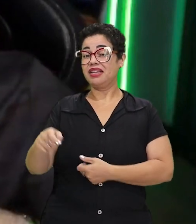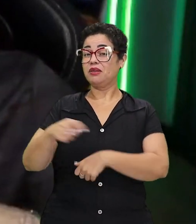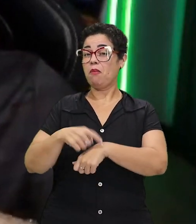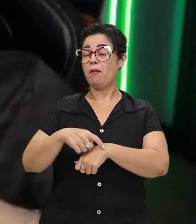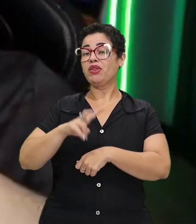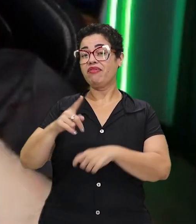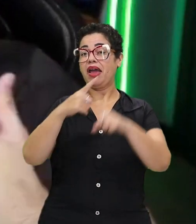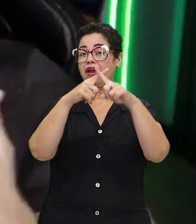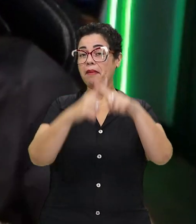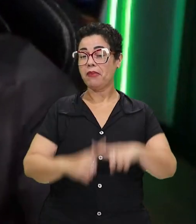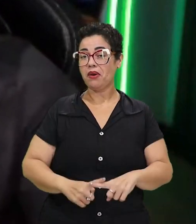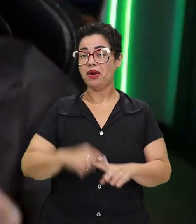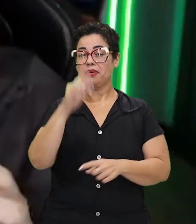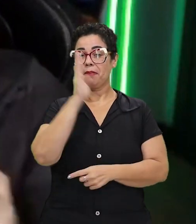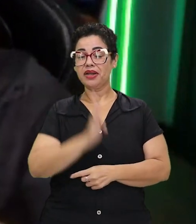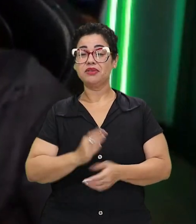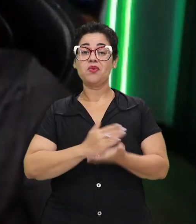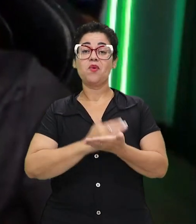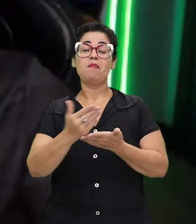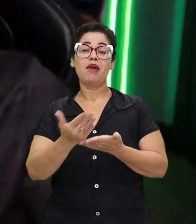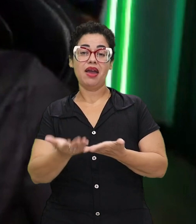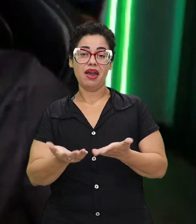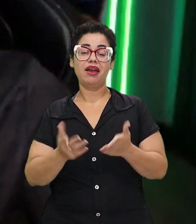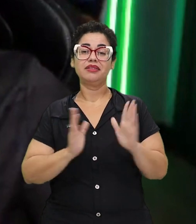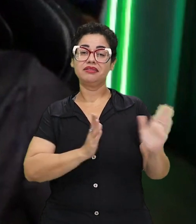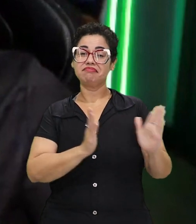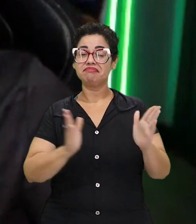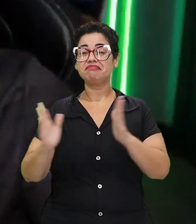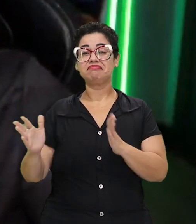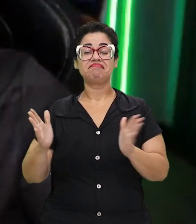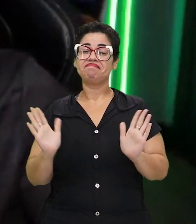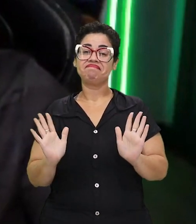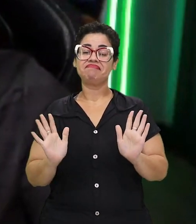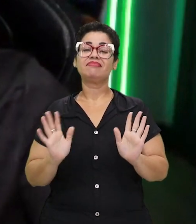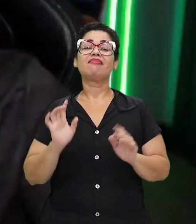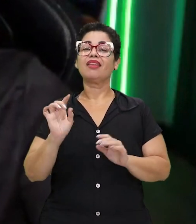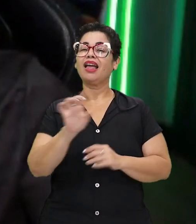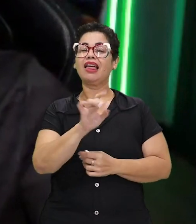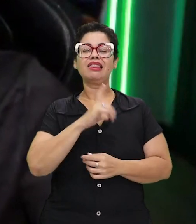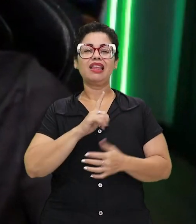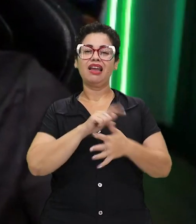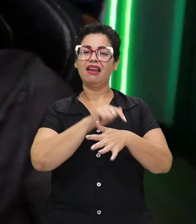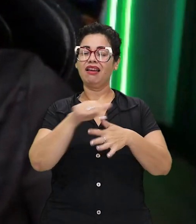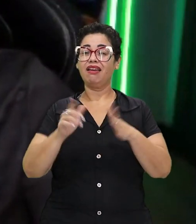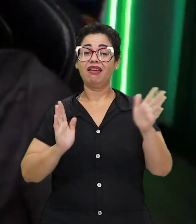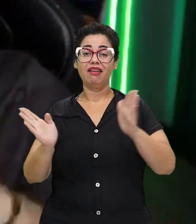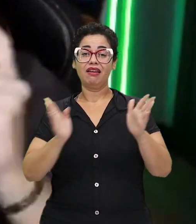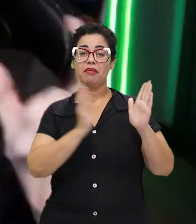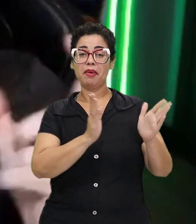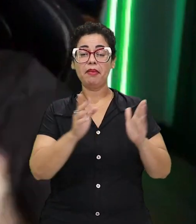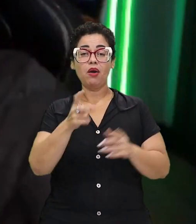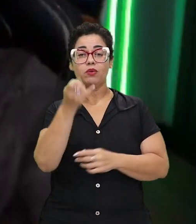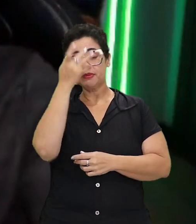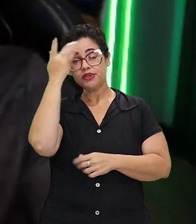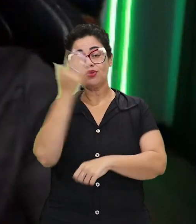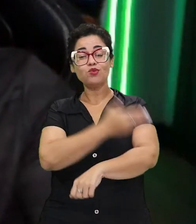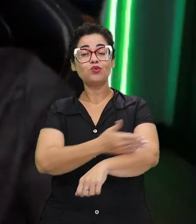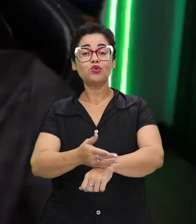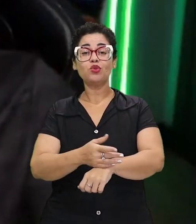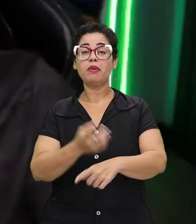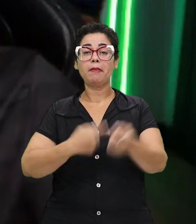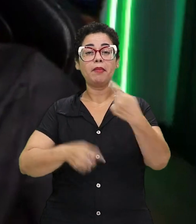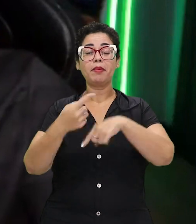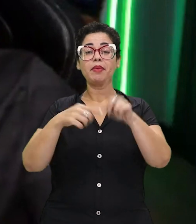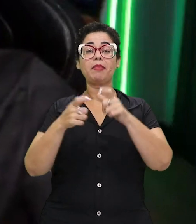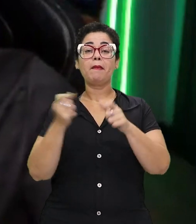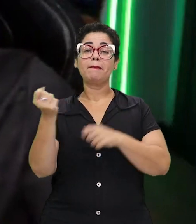ali na época de lançamento de campeonato brasileiro, início de campeonato brasileiro, ou tímpions, alguma coisa do tipo. E aí tem todo esse período aí que algumas